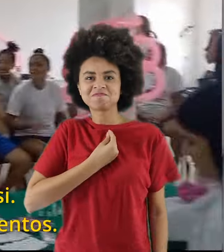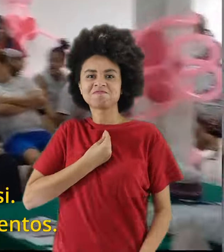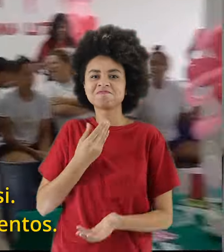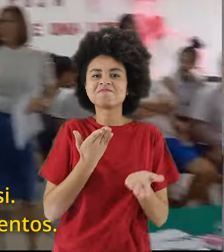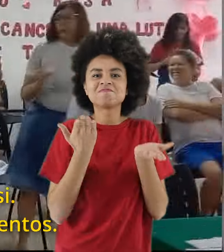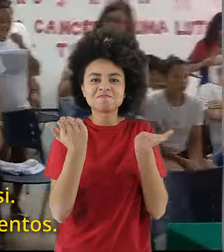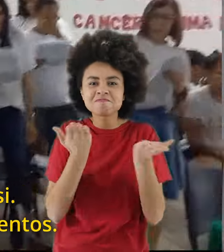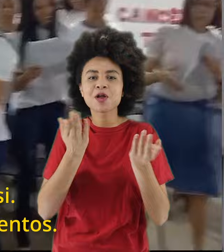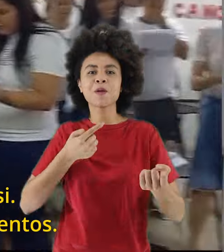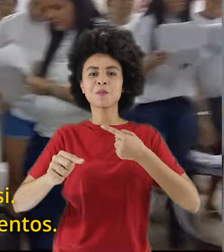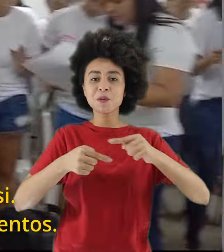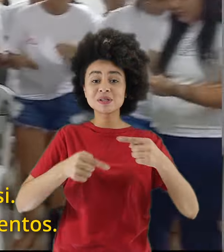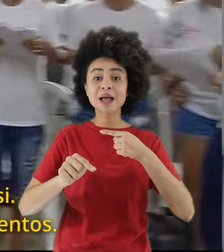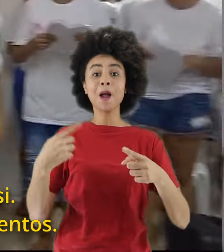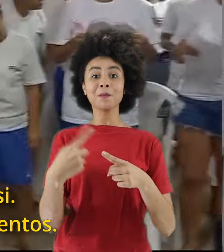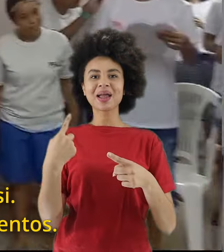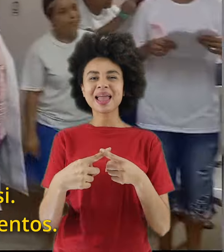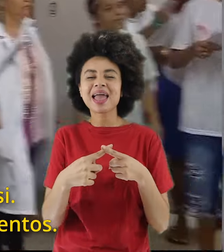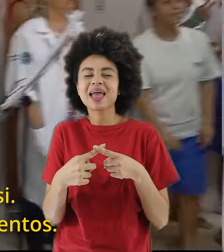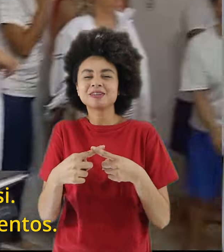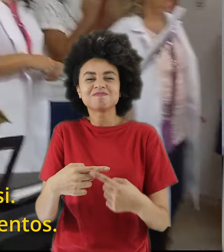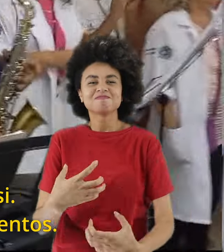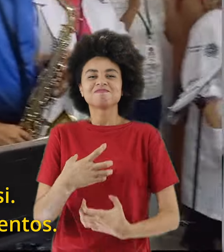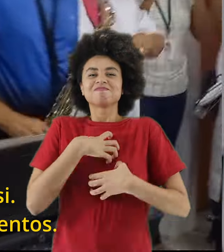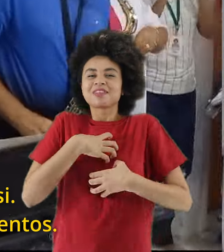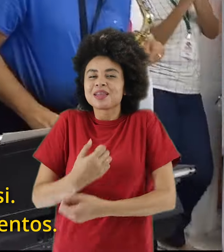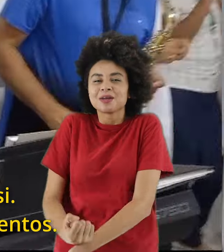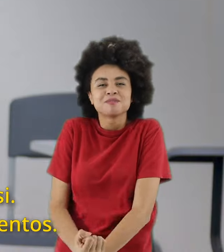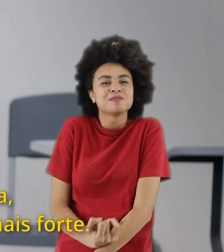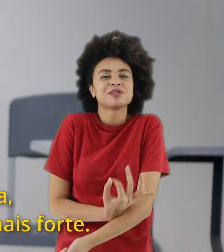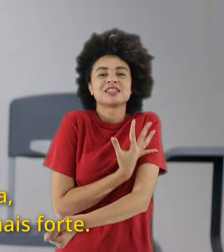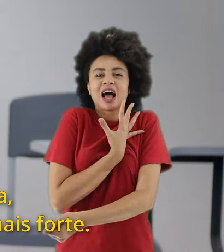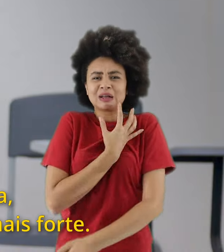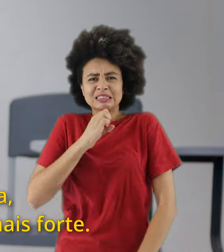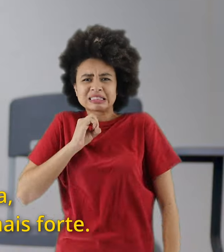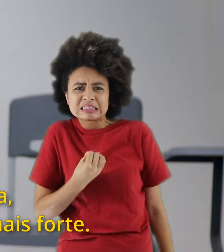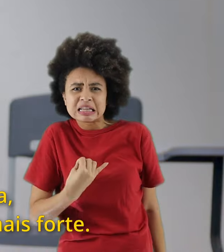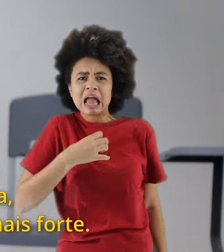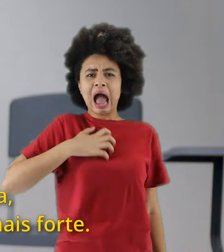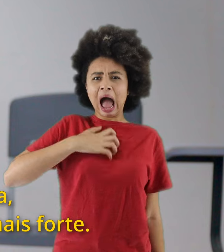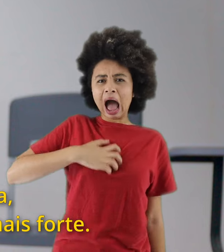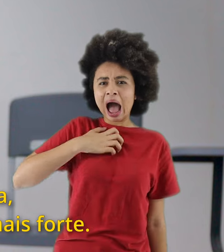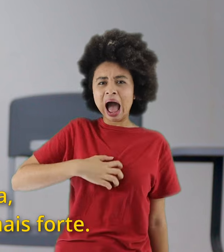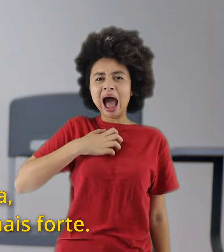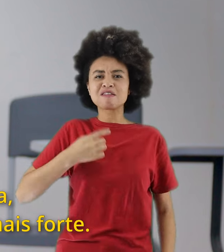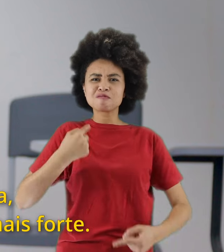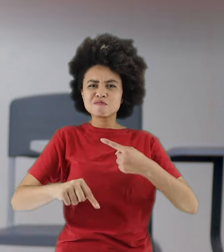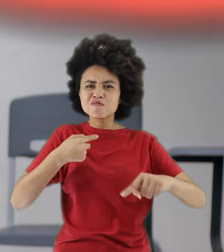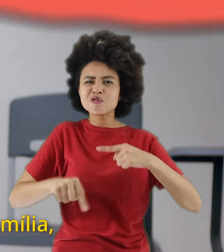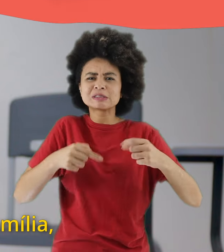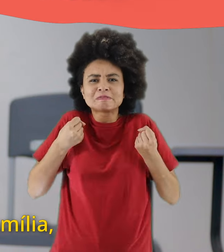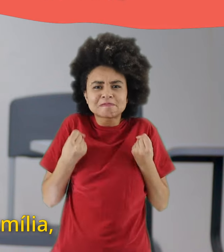É porque a música em si, ela desperta todos os sentimentos. Se a gente está com raiva, gente bota uma música bem mais